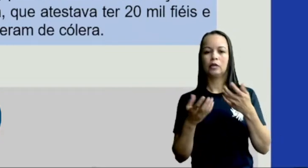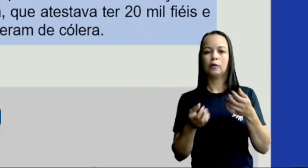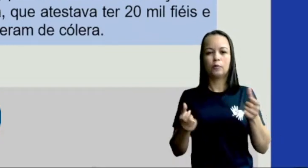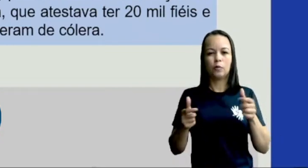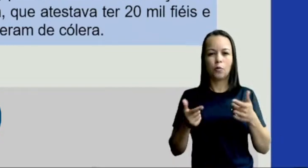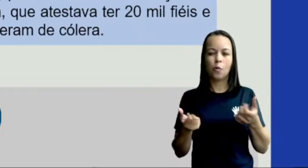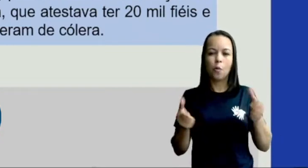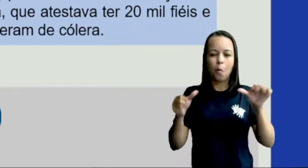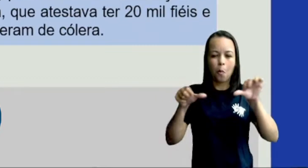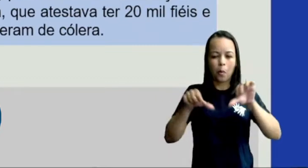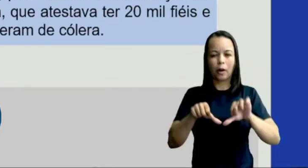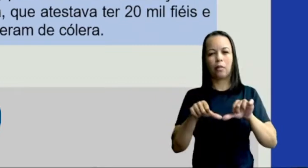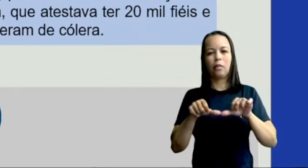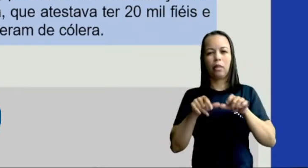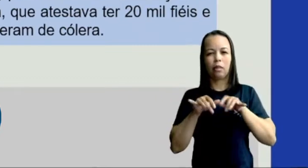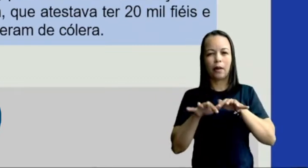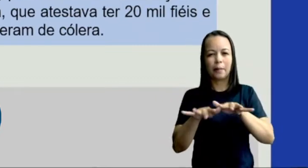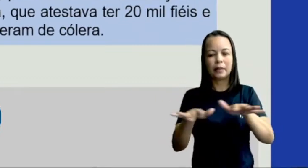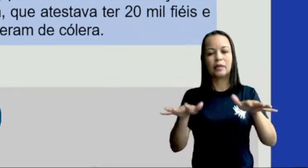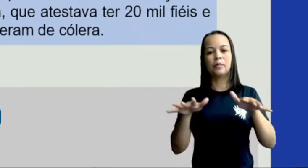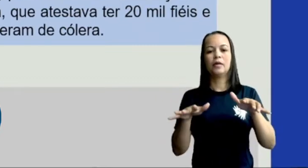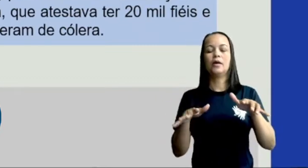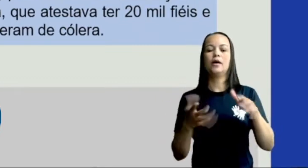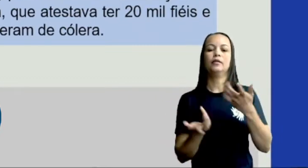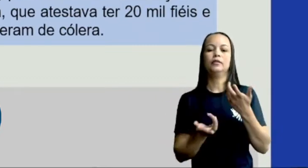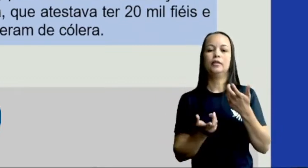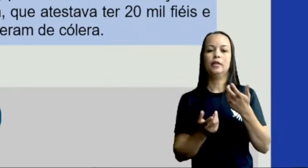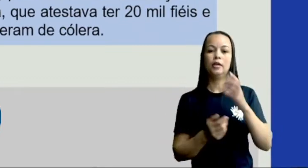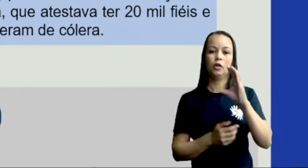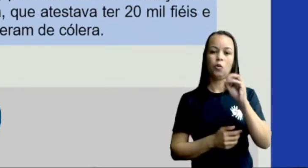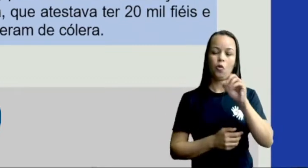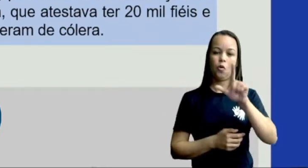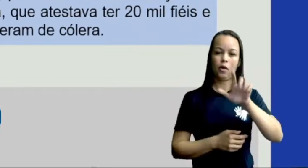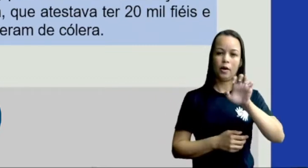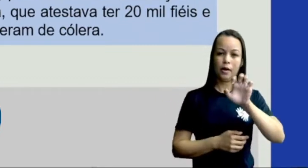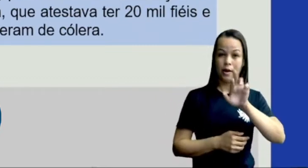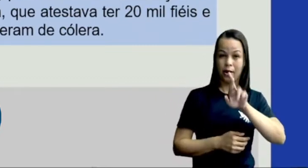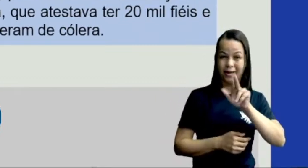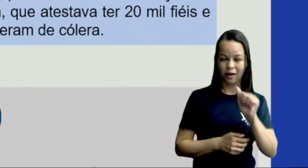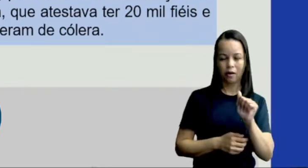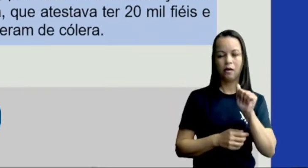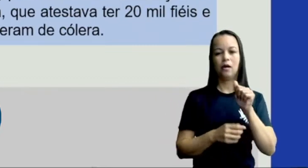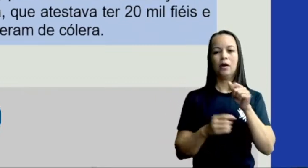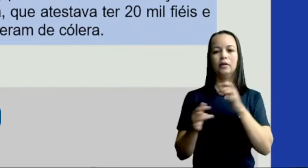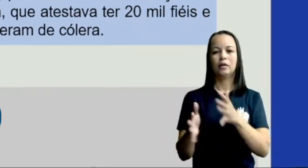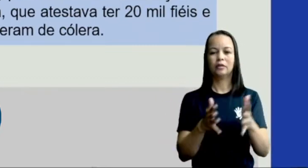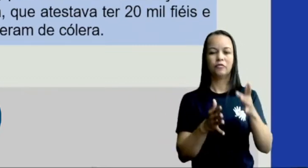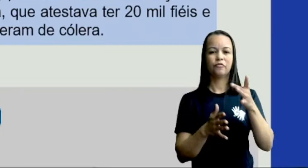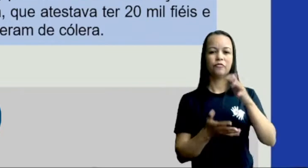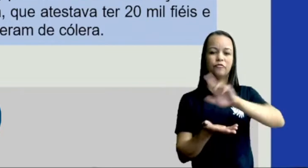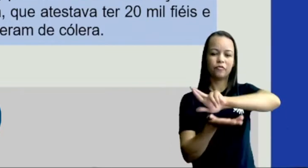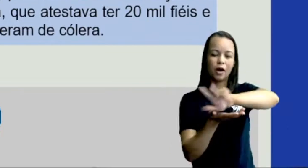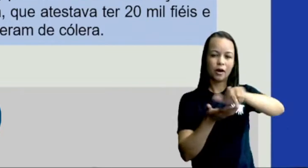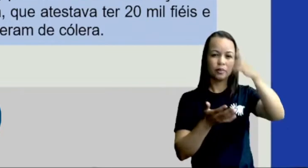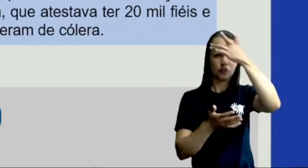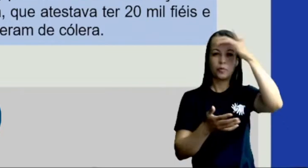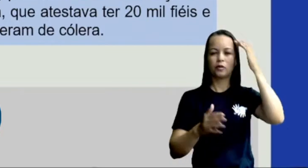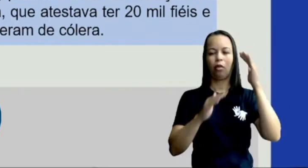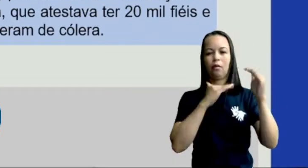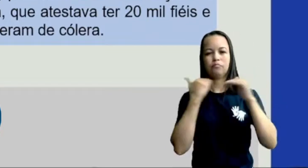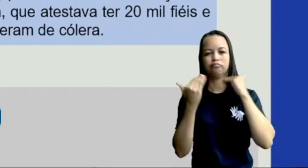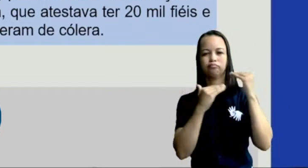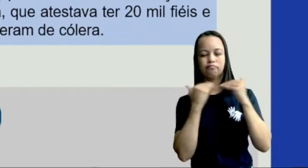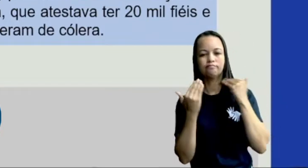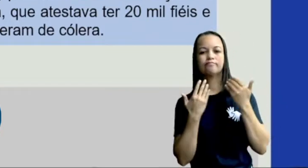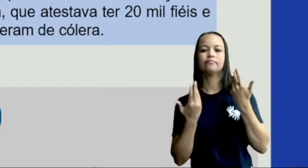cólera, que resultou numa grande quantidade de pessoas mortas. Segundo apontam historiadores,